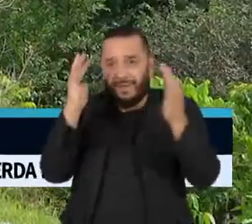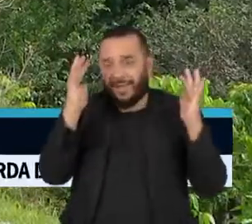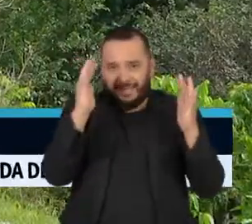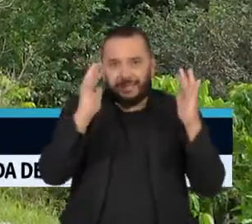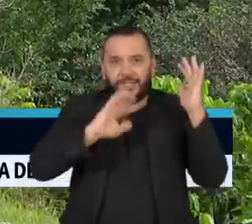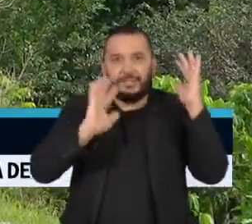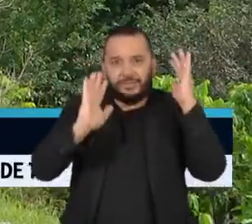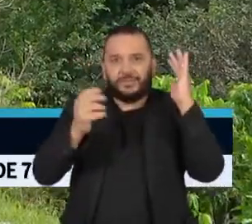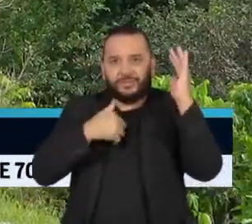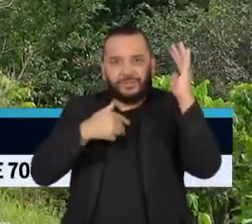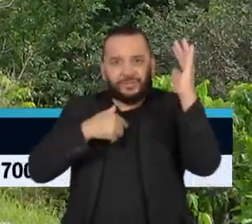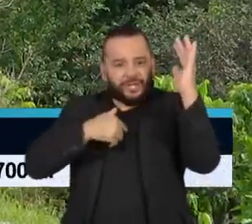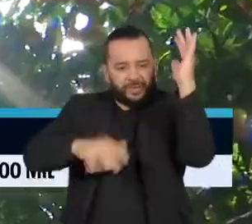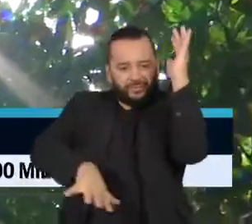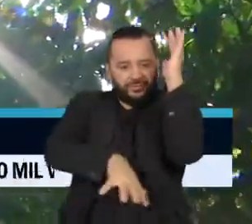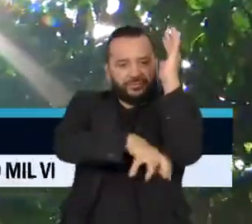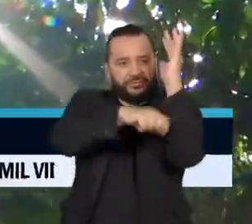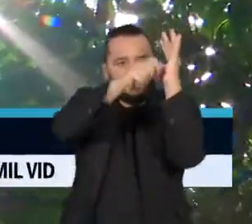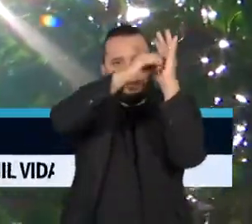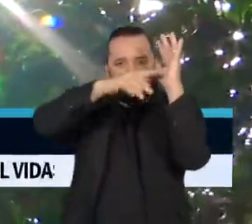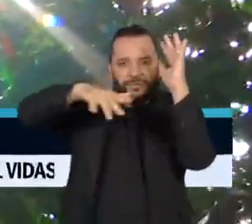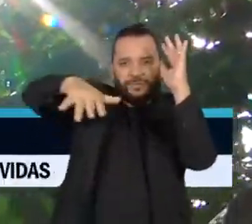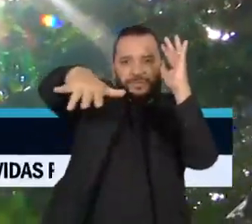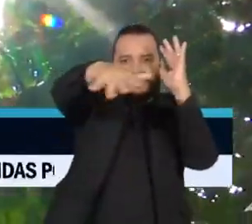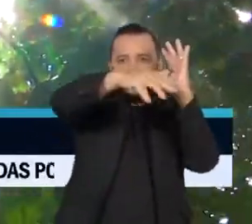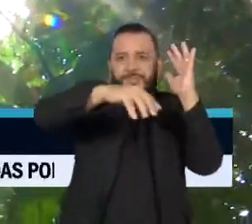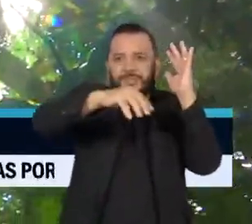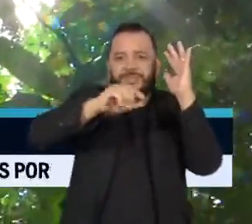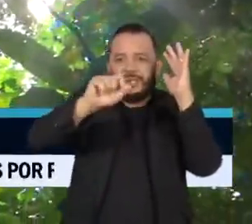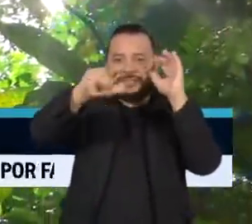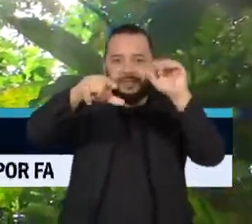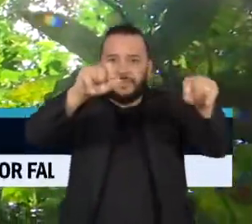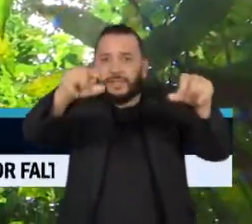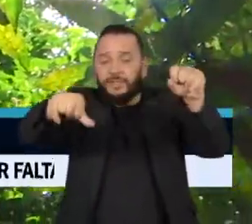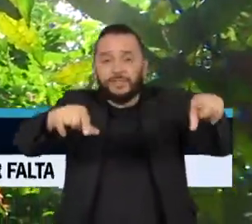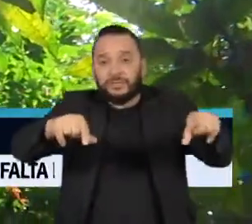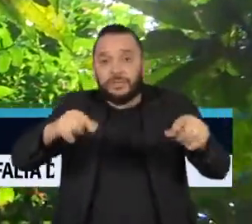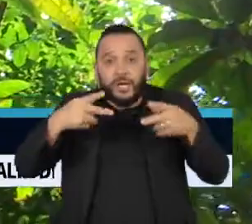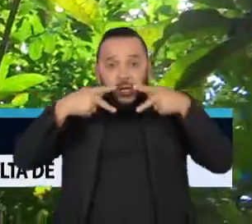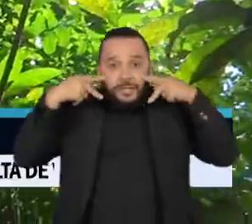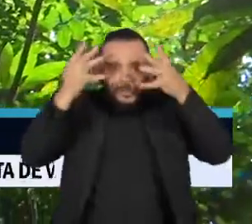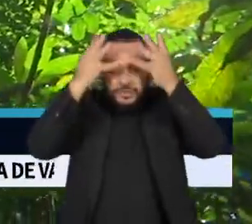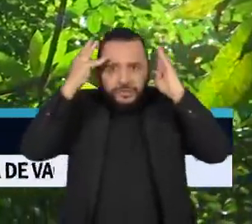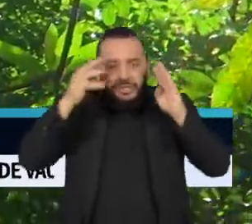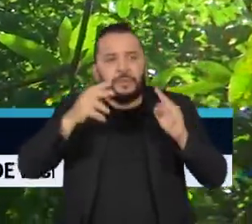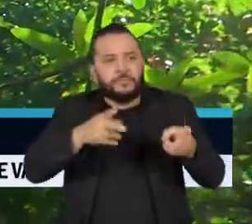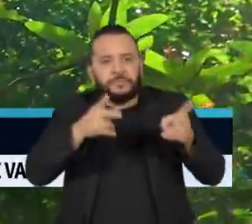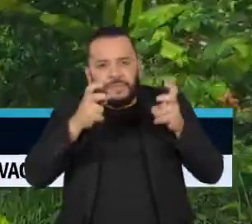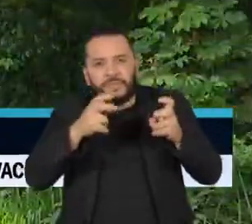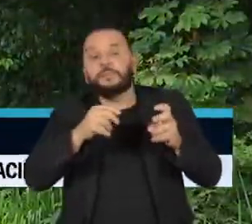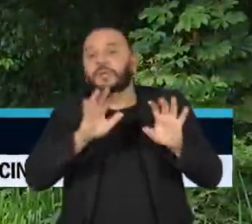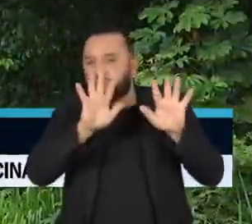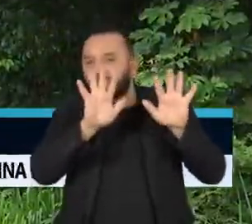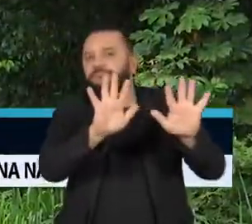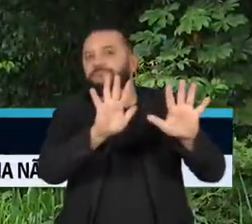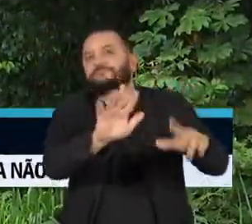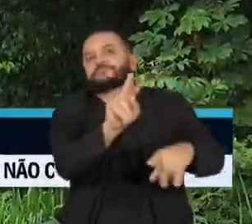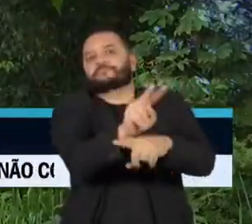nas árvores, estão nas plantas. Os indígenas perceberam isso e eles mantiveram sempre a floresta em pé.